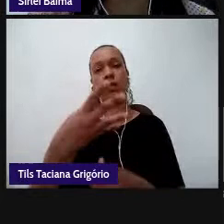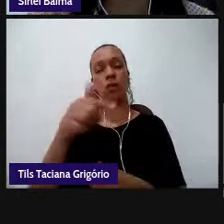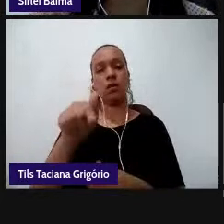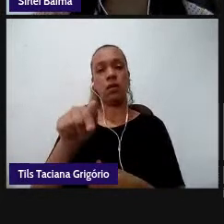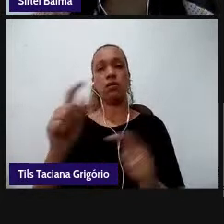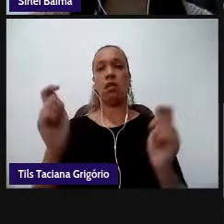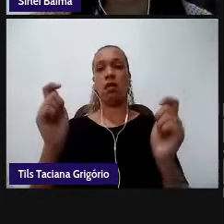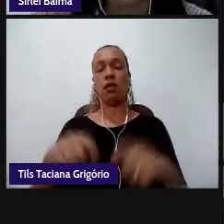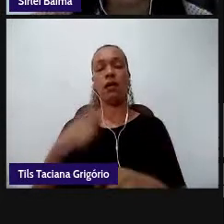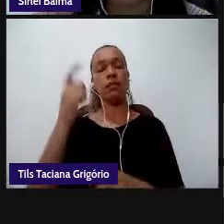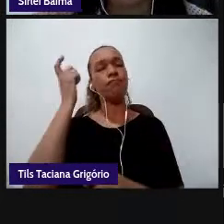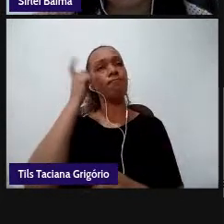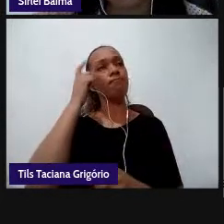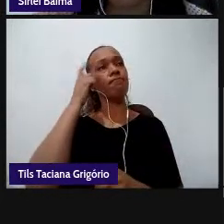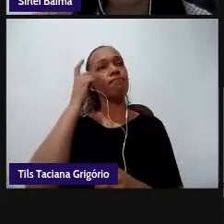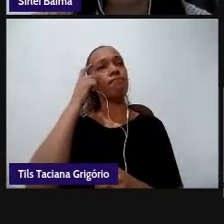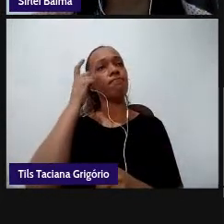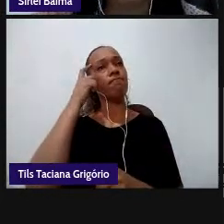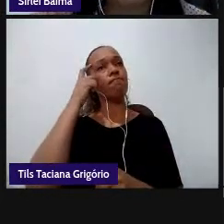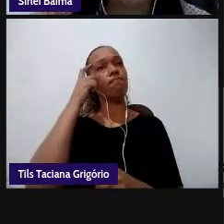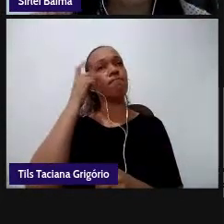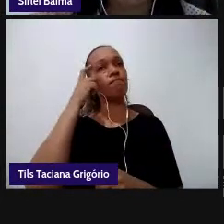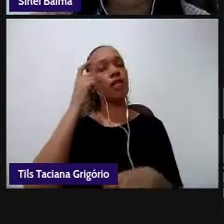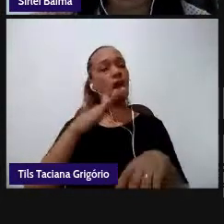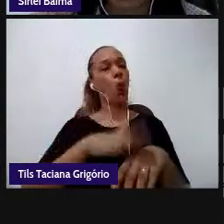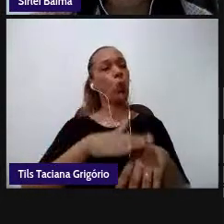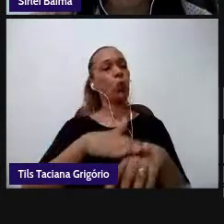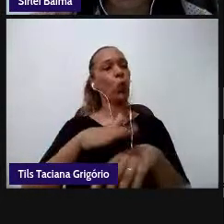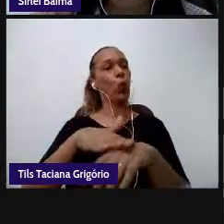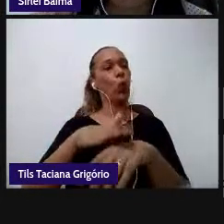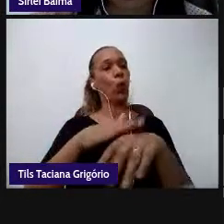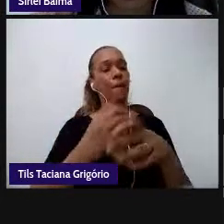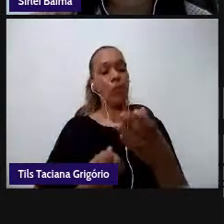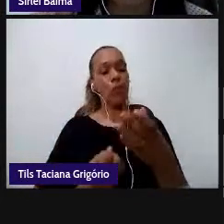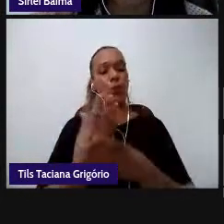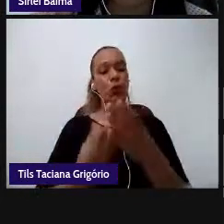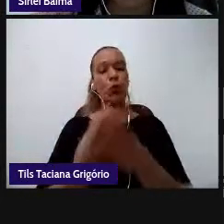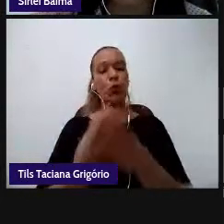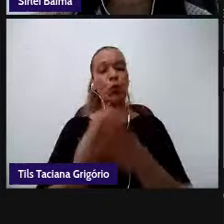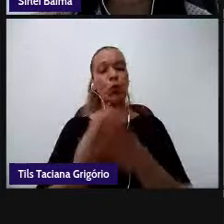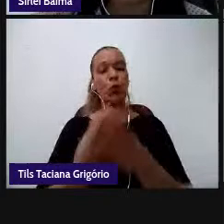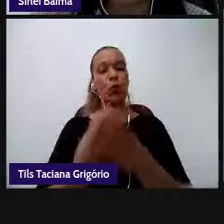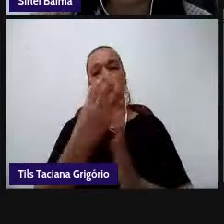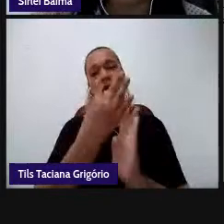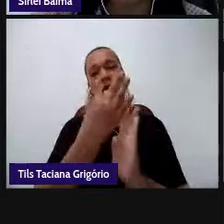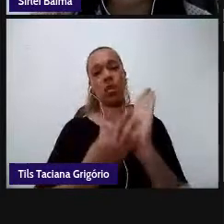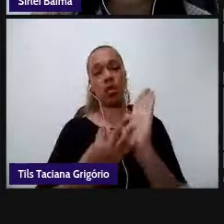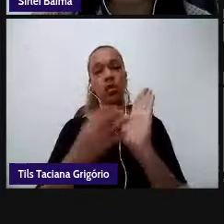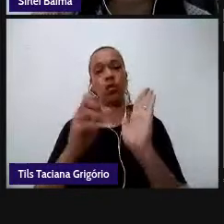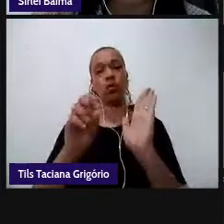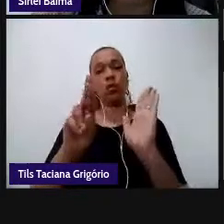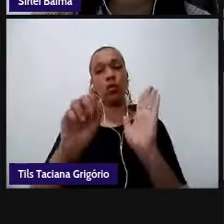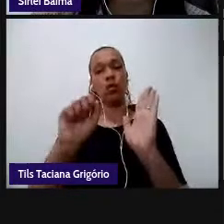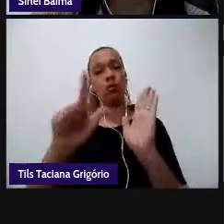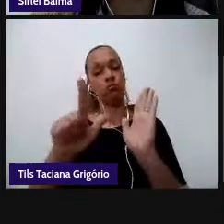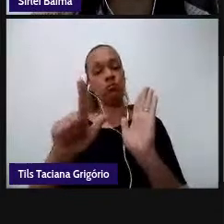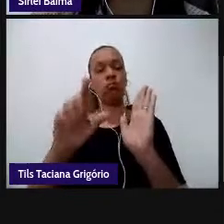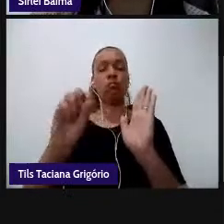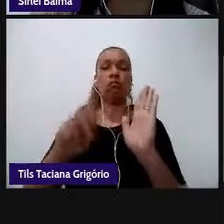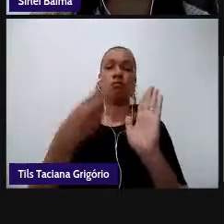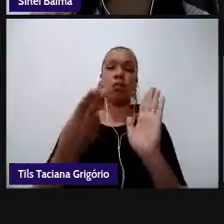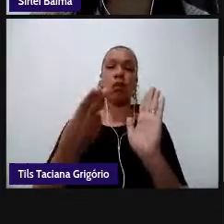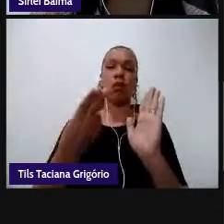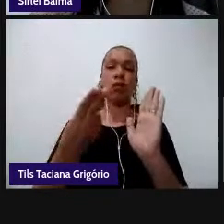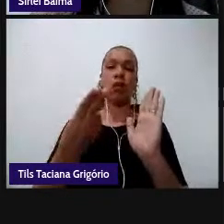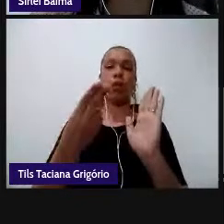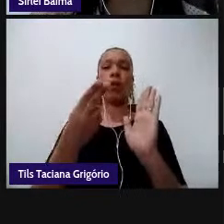dessa autoria no sentido de produção de textos orais ou outros textos do campo artístico